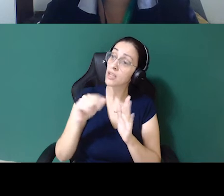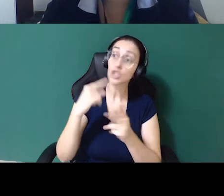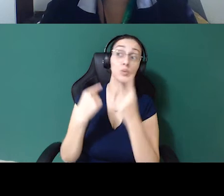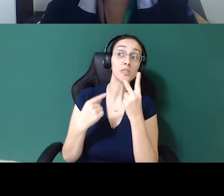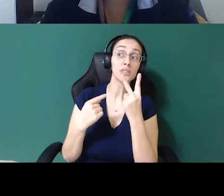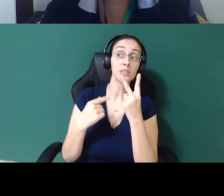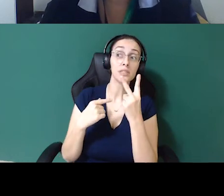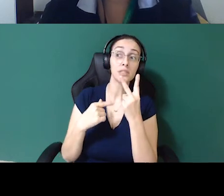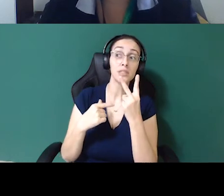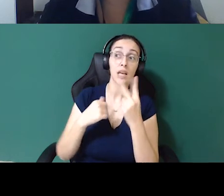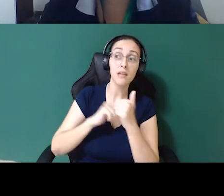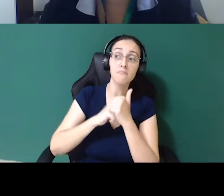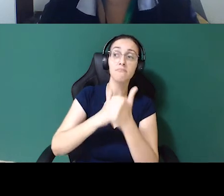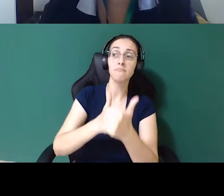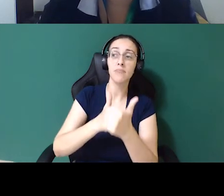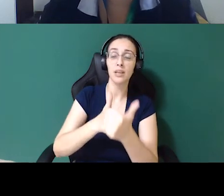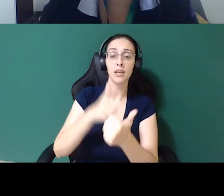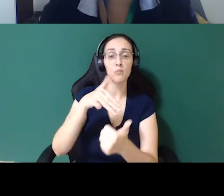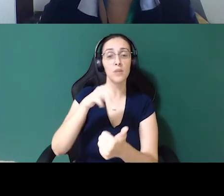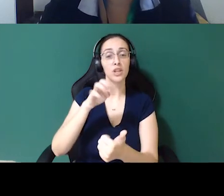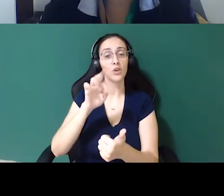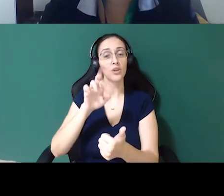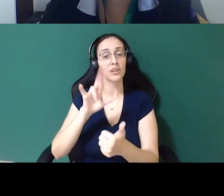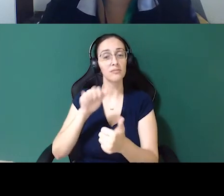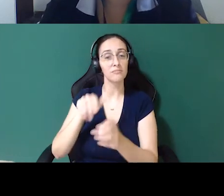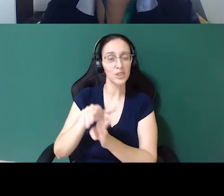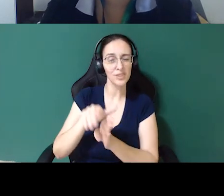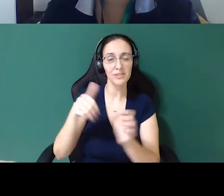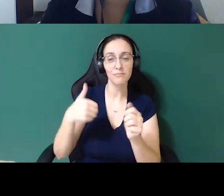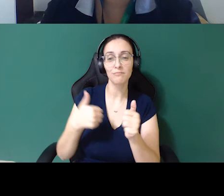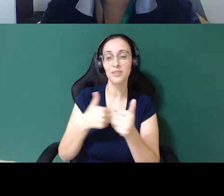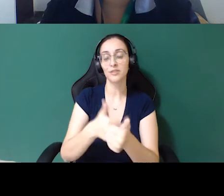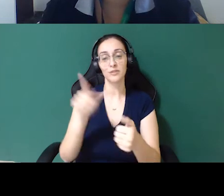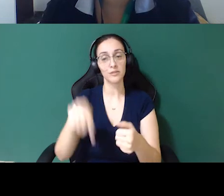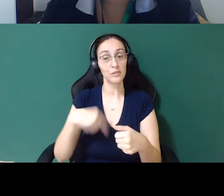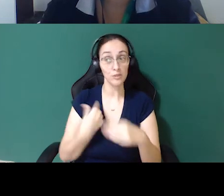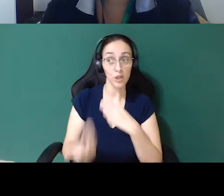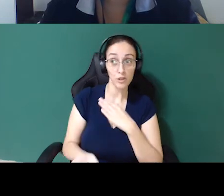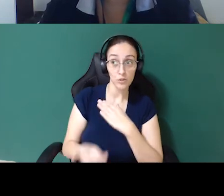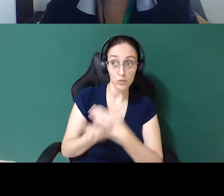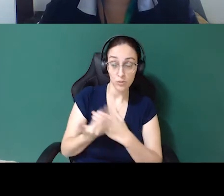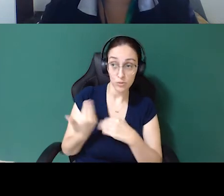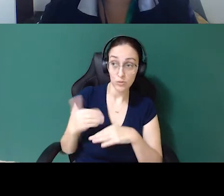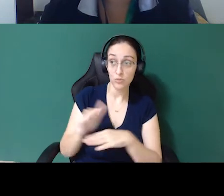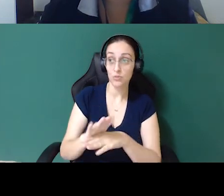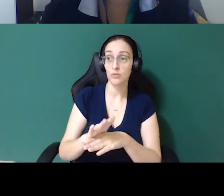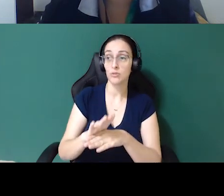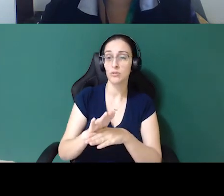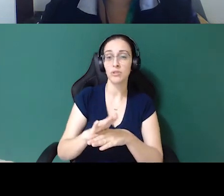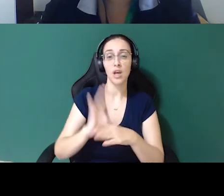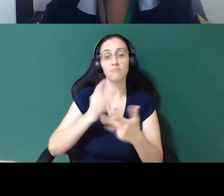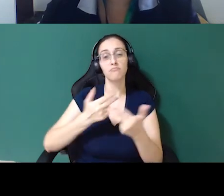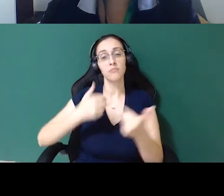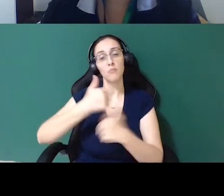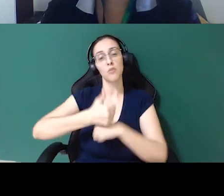vagas de mentoria, para trazer um pouco da realidade da minha profissão. Então, eu hoje,